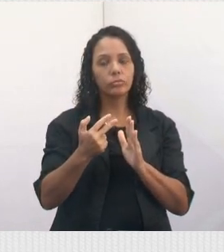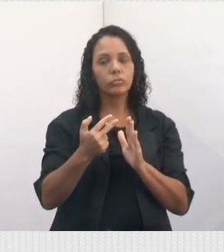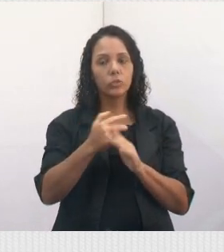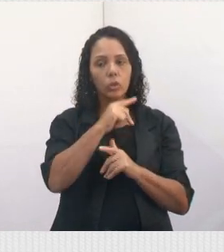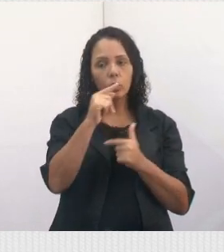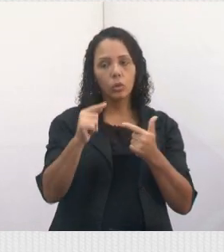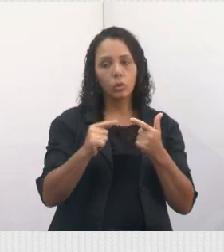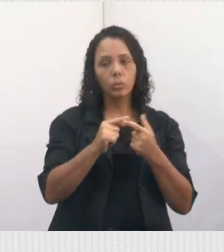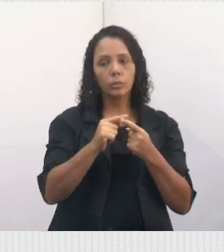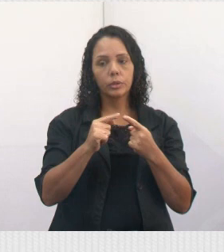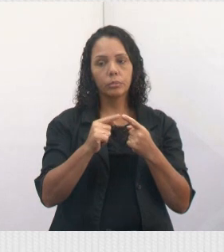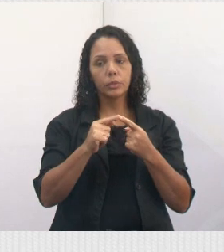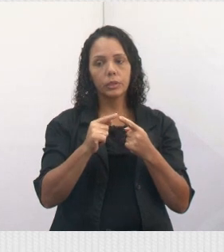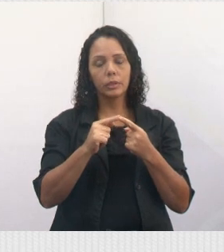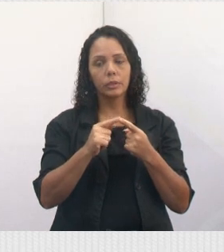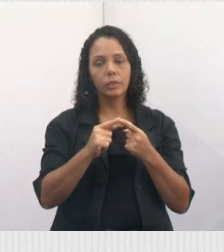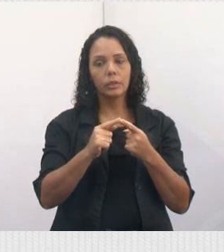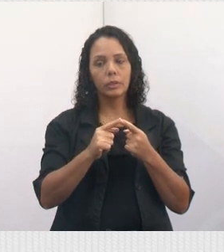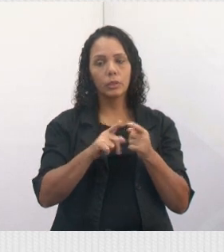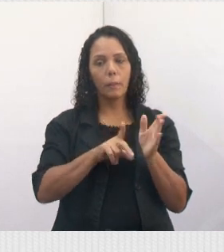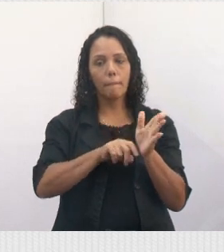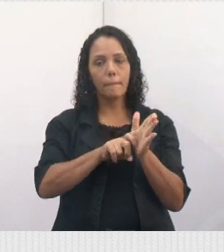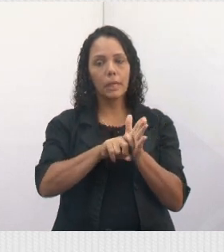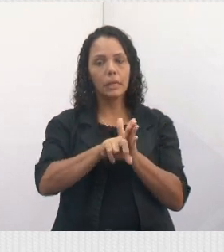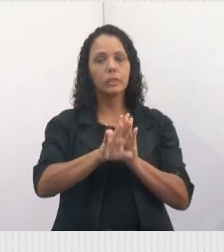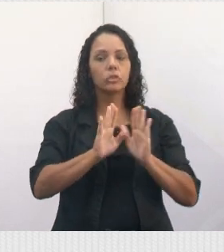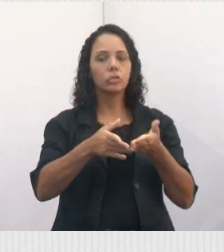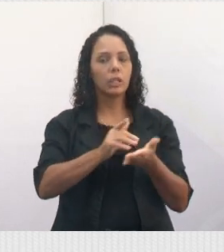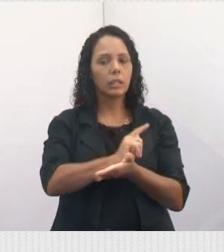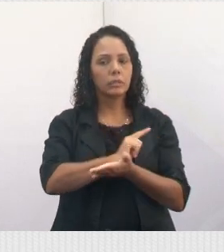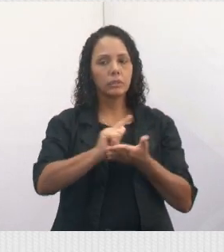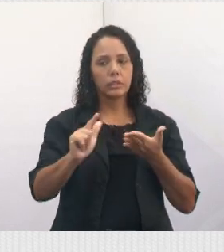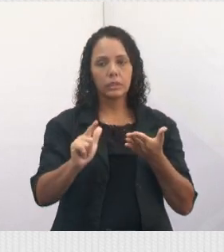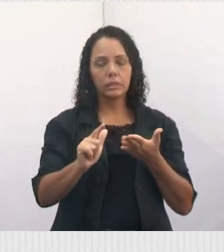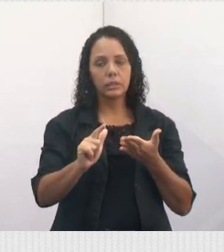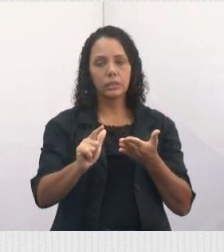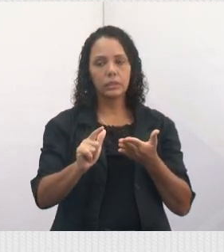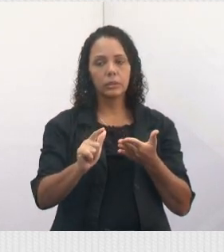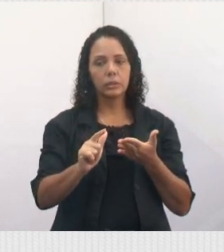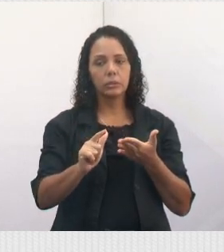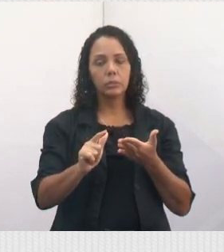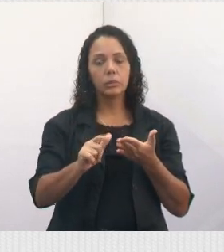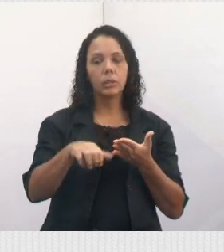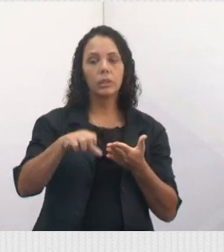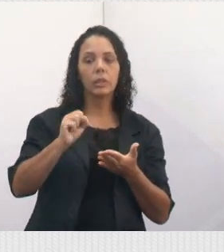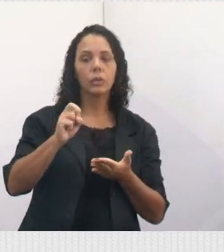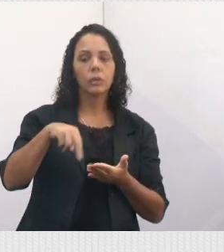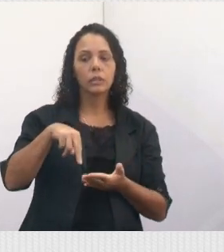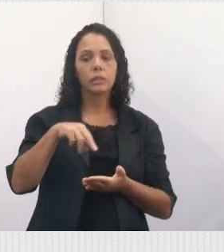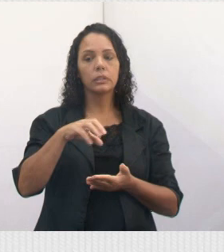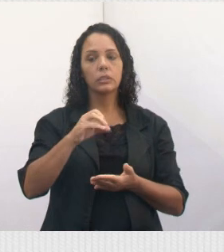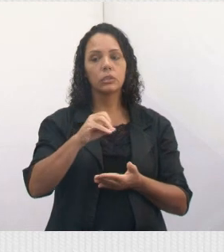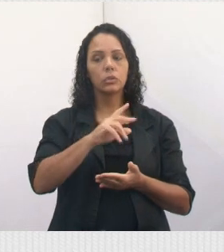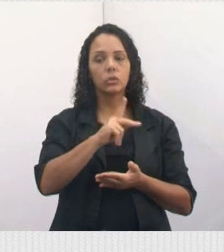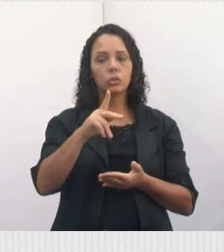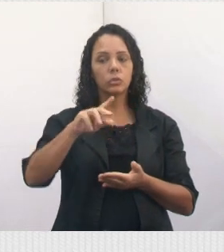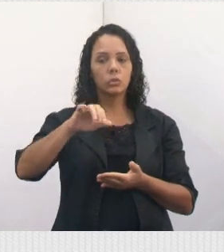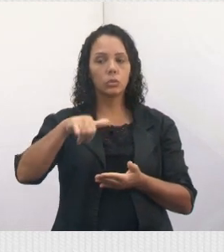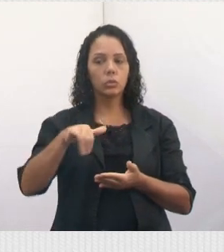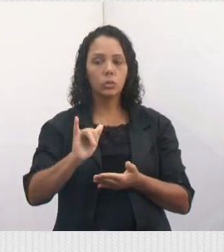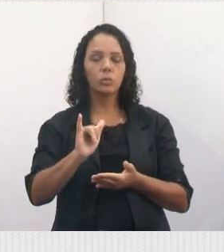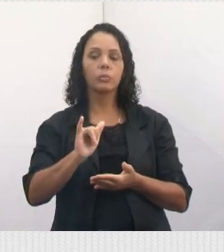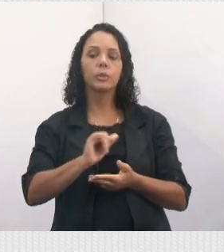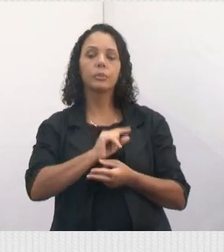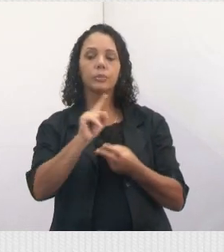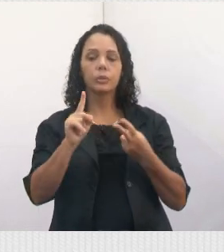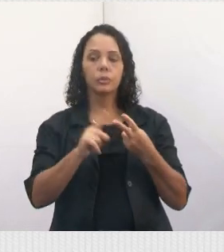O primeiro, bicheira, já foi limpa a bicheira dele, tá? O Snoop estava cheio de bicheira. O Regis, ele tá